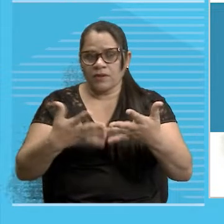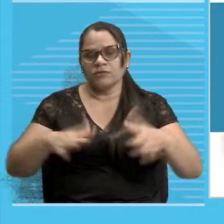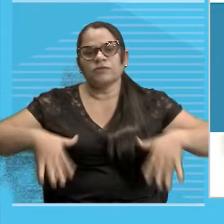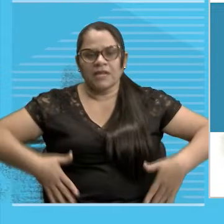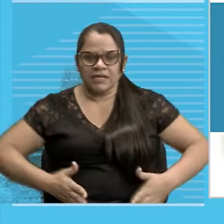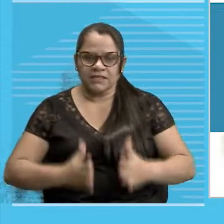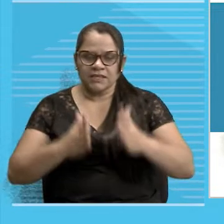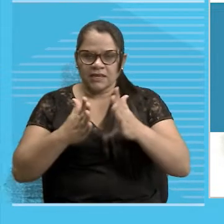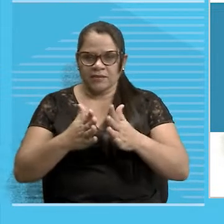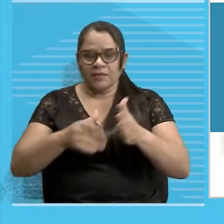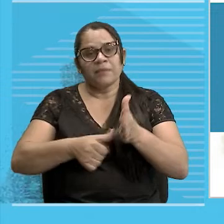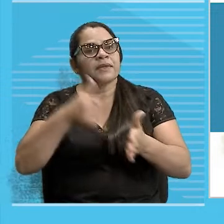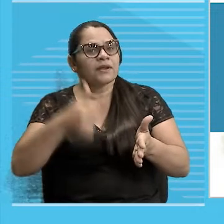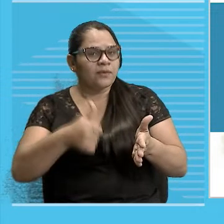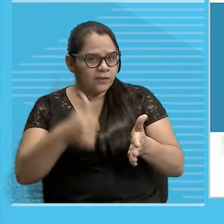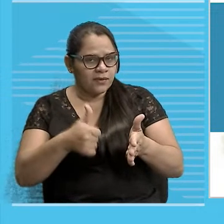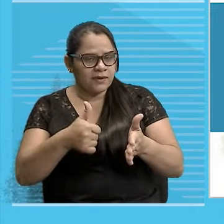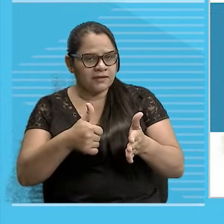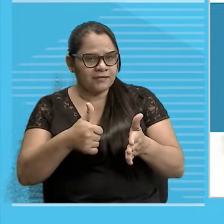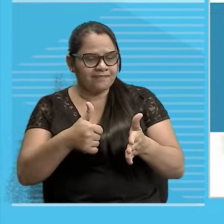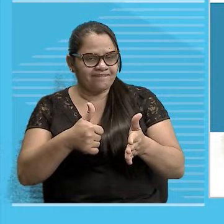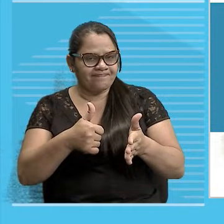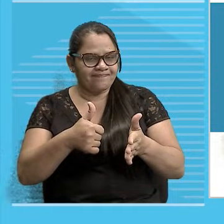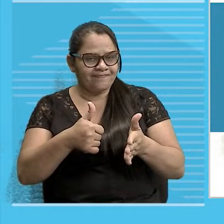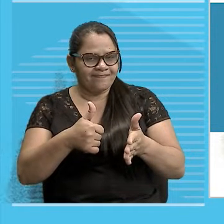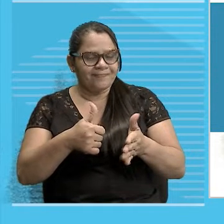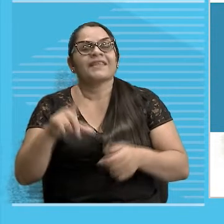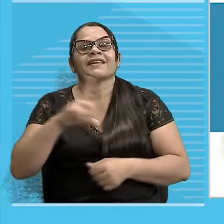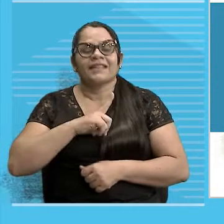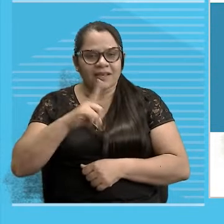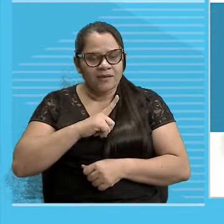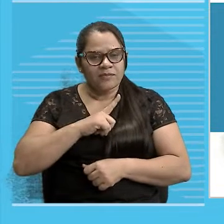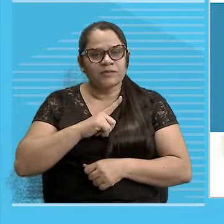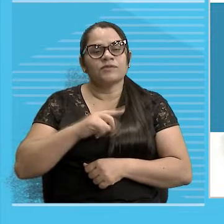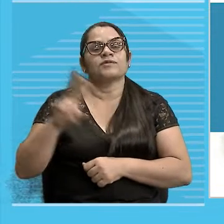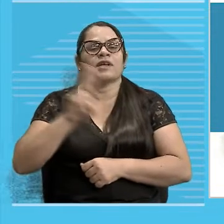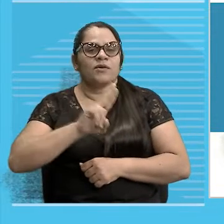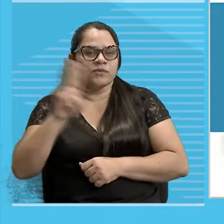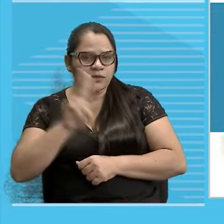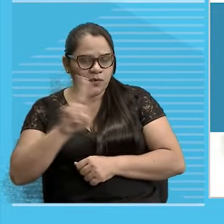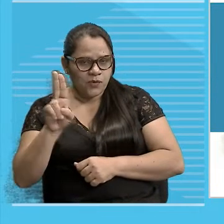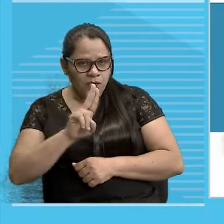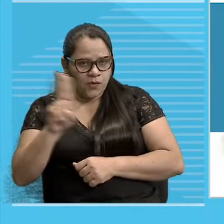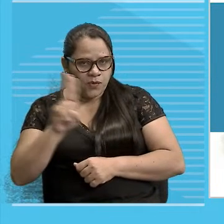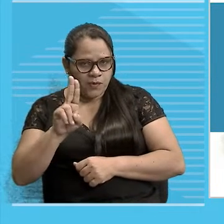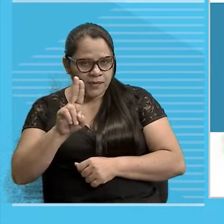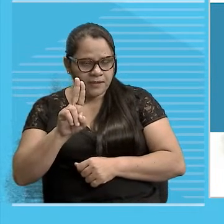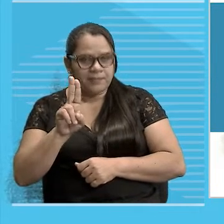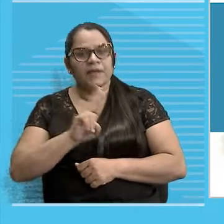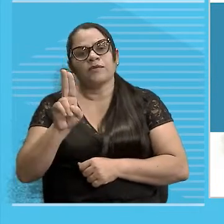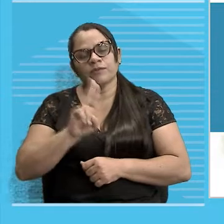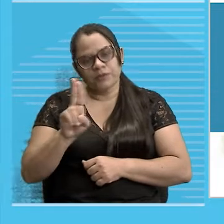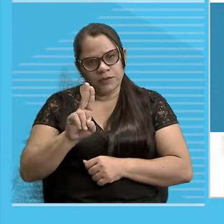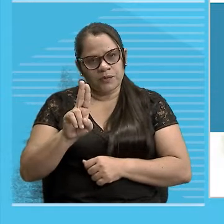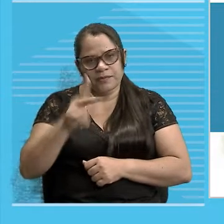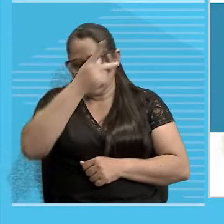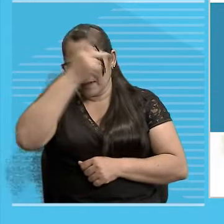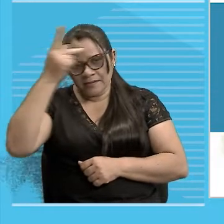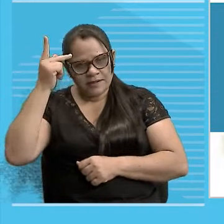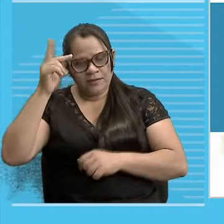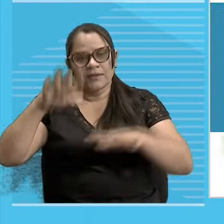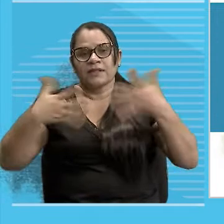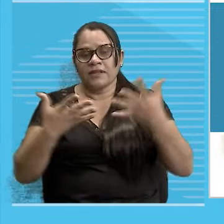a primeira coisa que a gente ganha, né? Até para nos diferenciar das demais pessoas é o nome e o sobrenome Isso tudo é